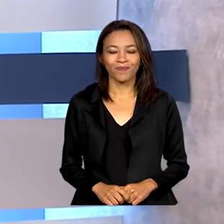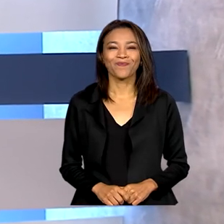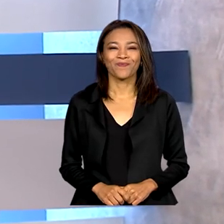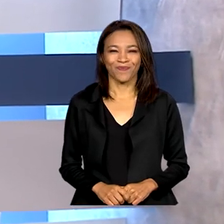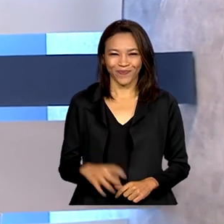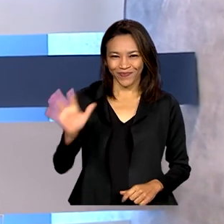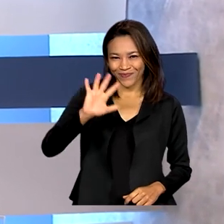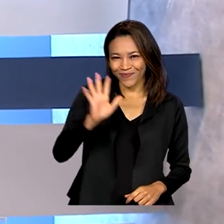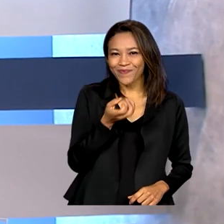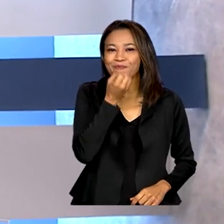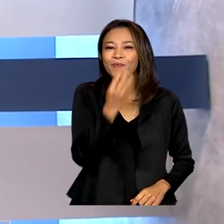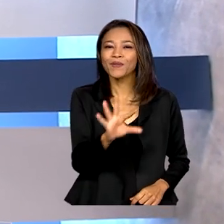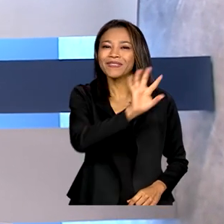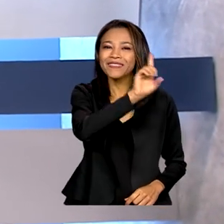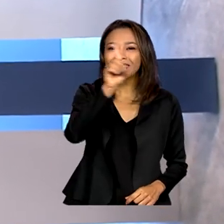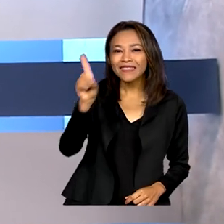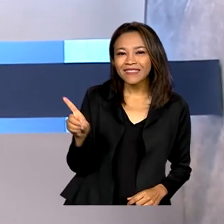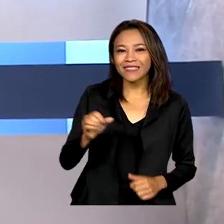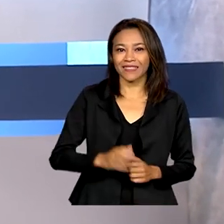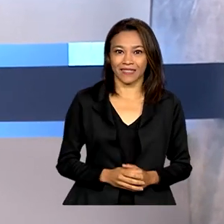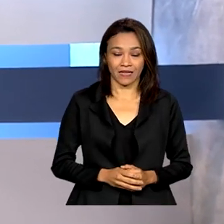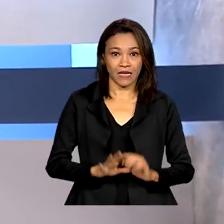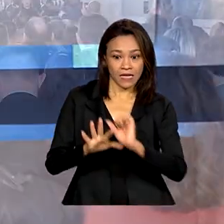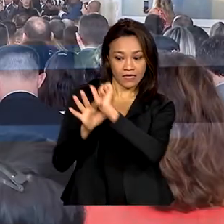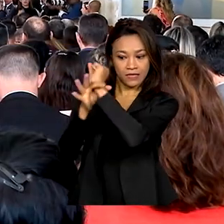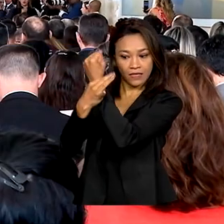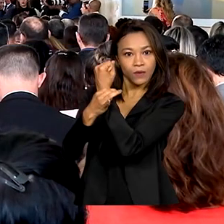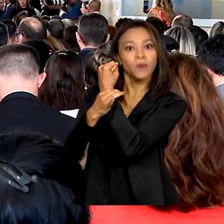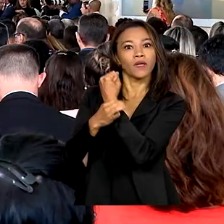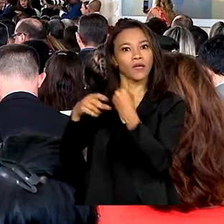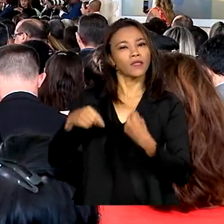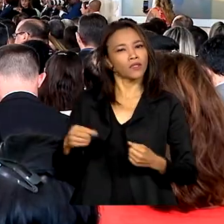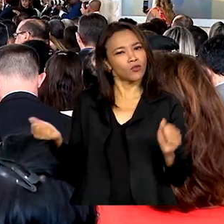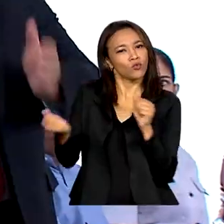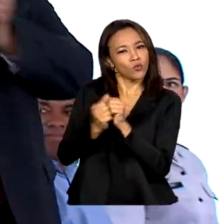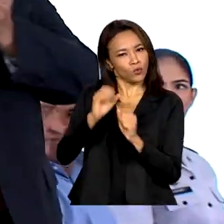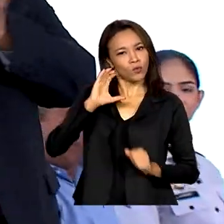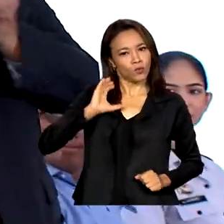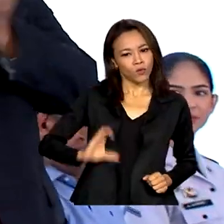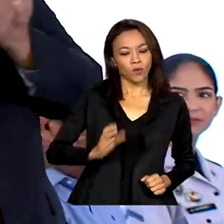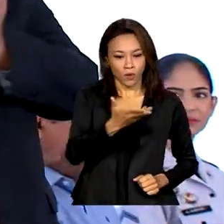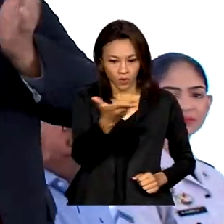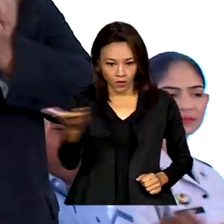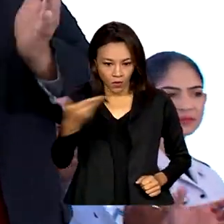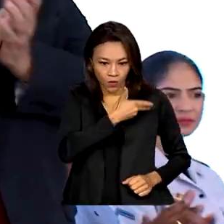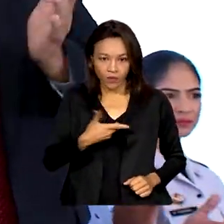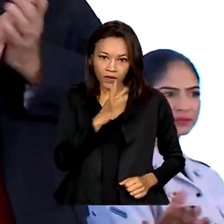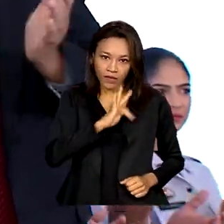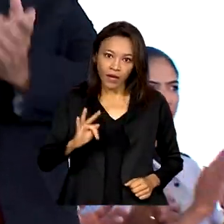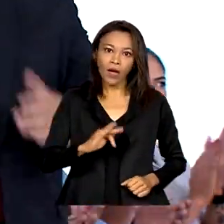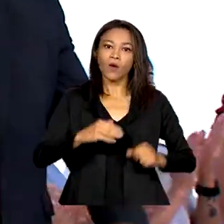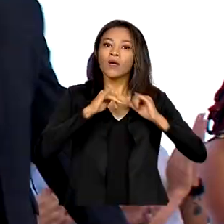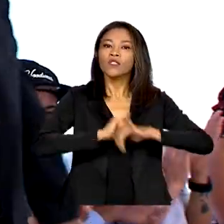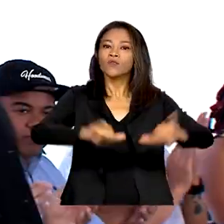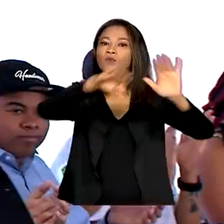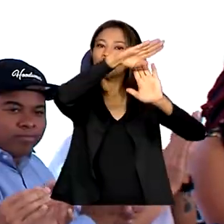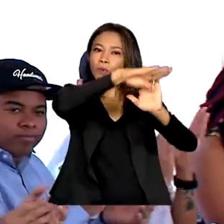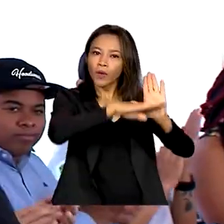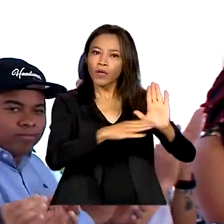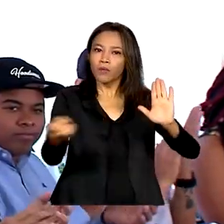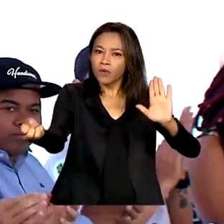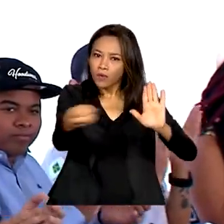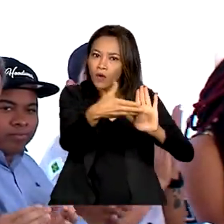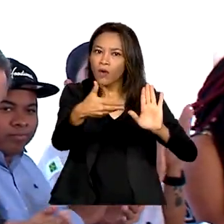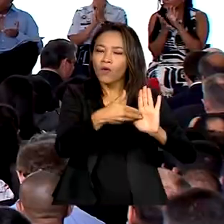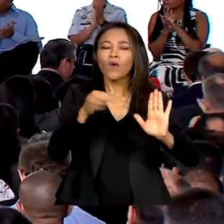Olá, bom dia! Segurança pública com cidadania, governo federal relança o Pronace com foco na garantia